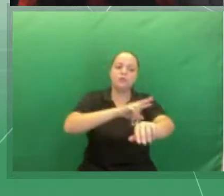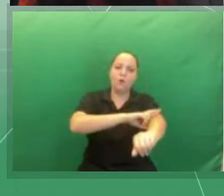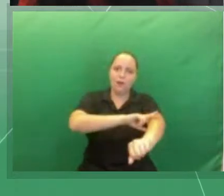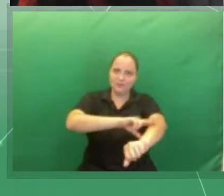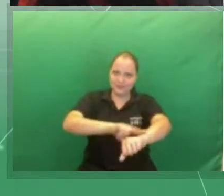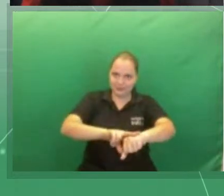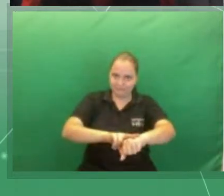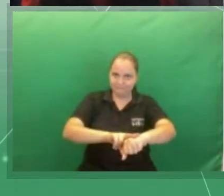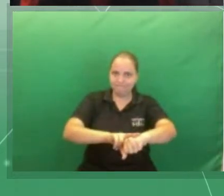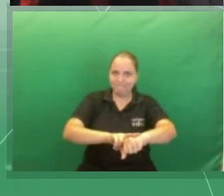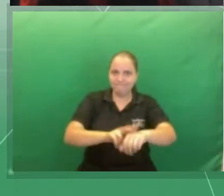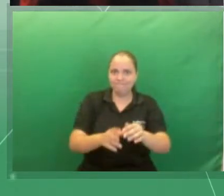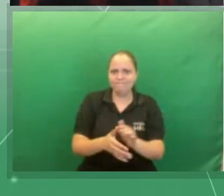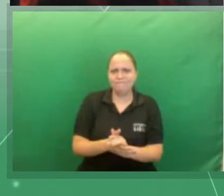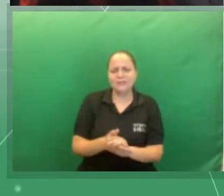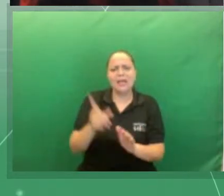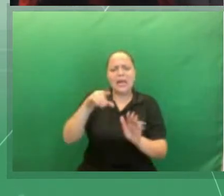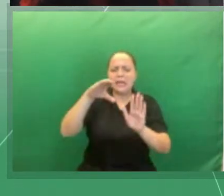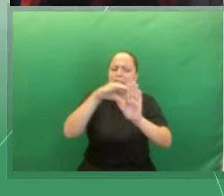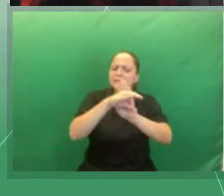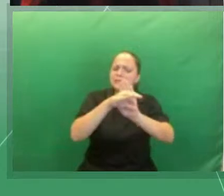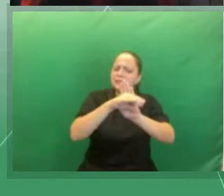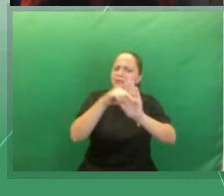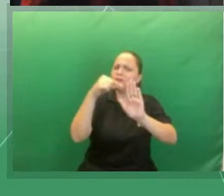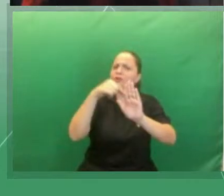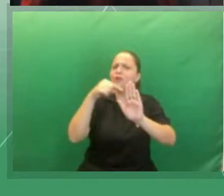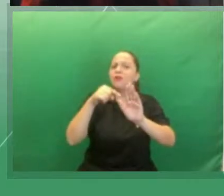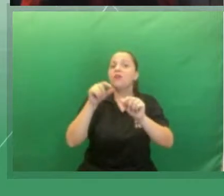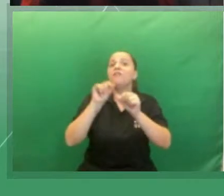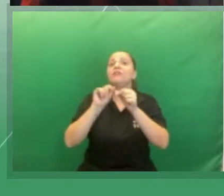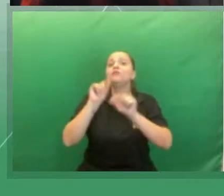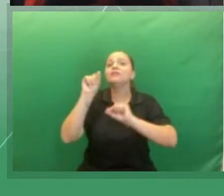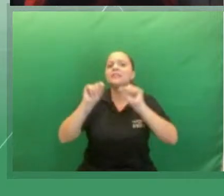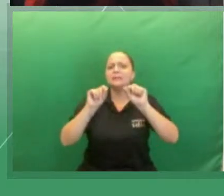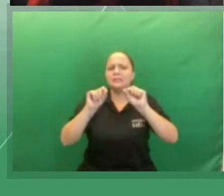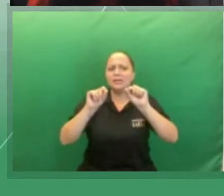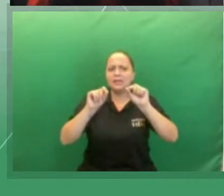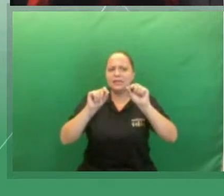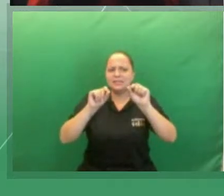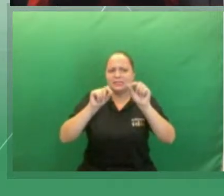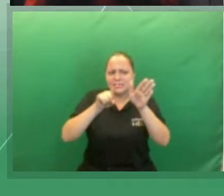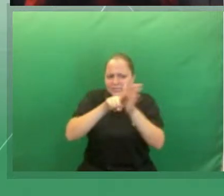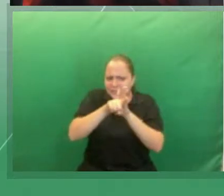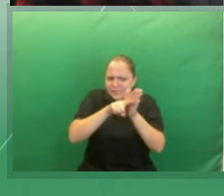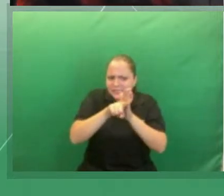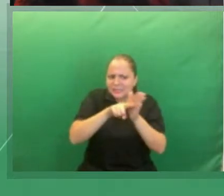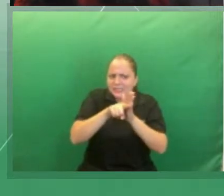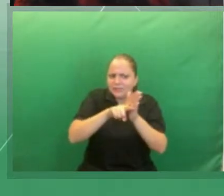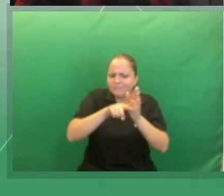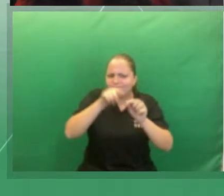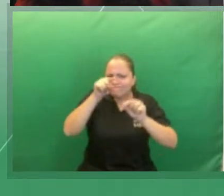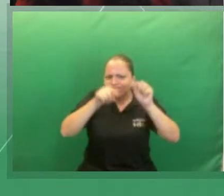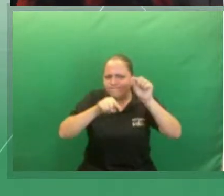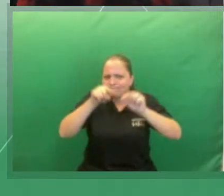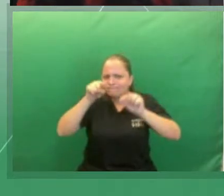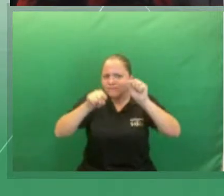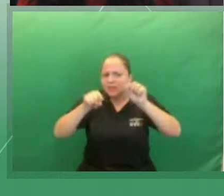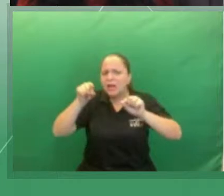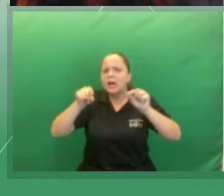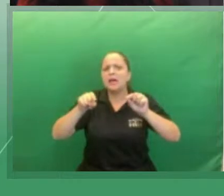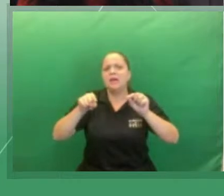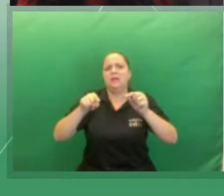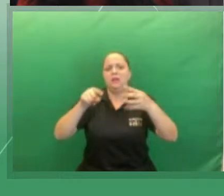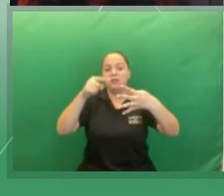Neste capítulo eu busco fazer análise das obras. Então, foram escolhidas quatro